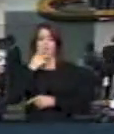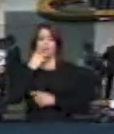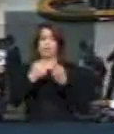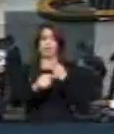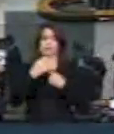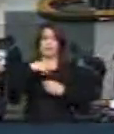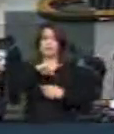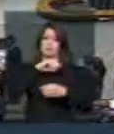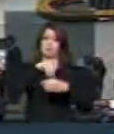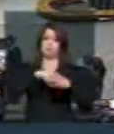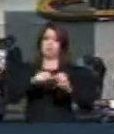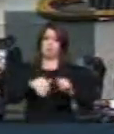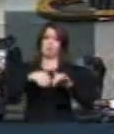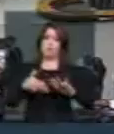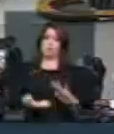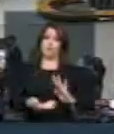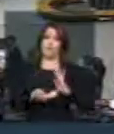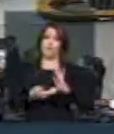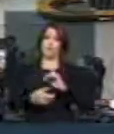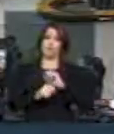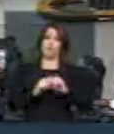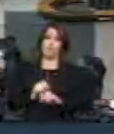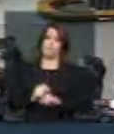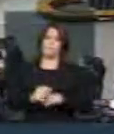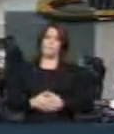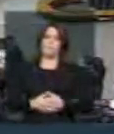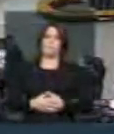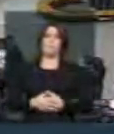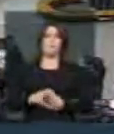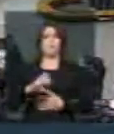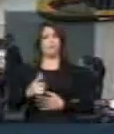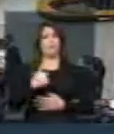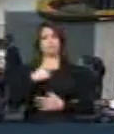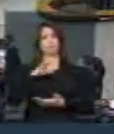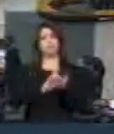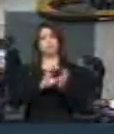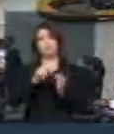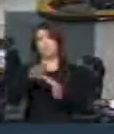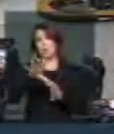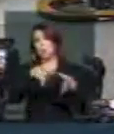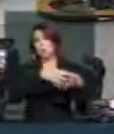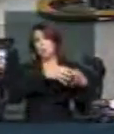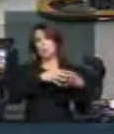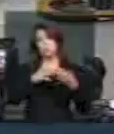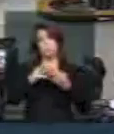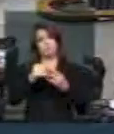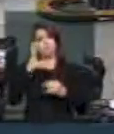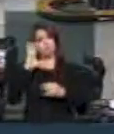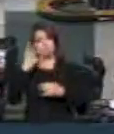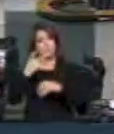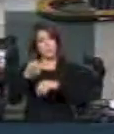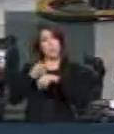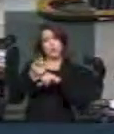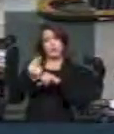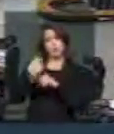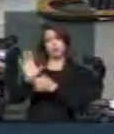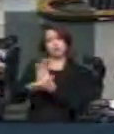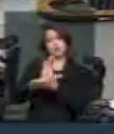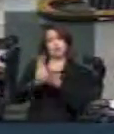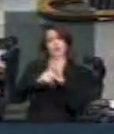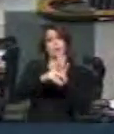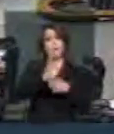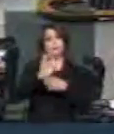Congresso Nacional e, obviamente, é legítimo que todas as bancadas busquem recursos para os seus